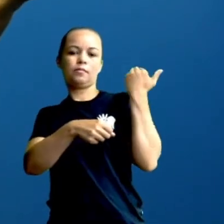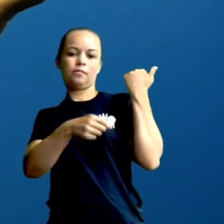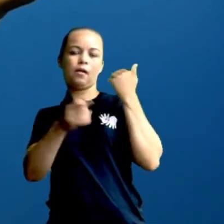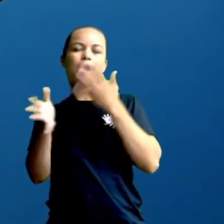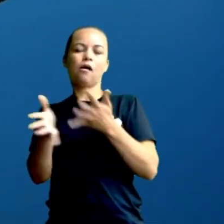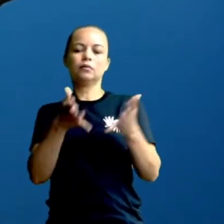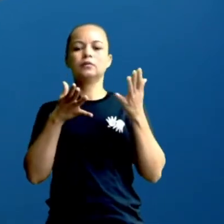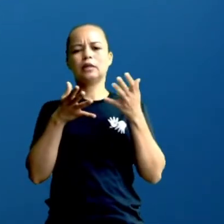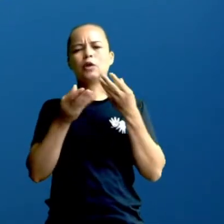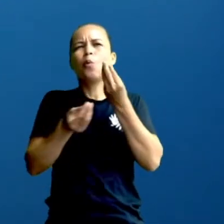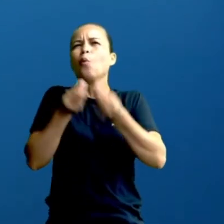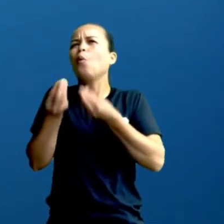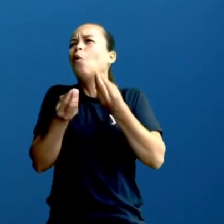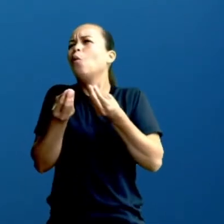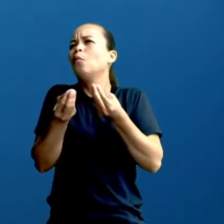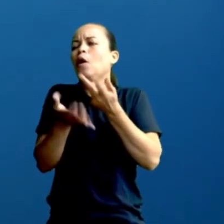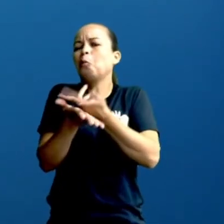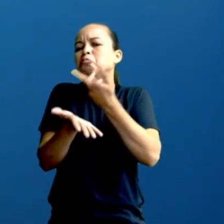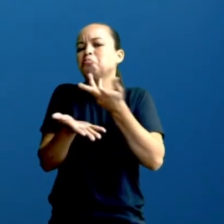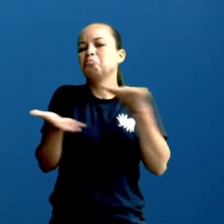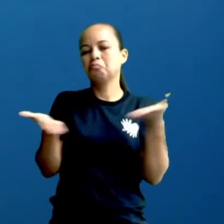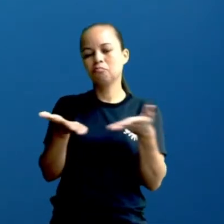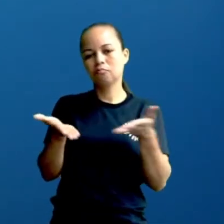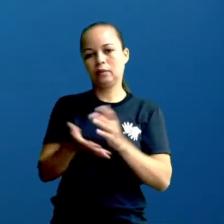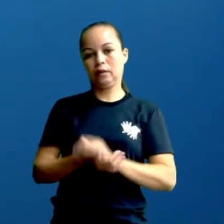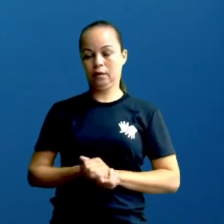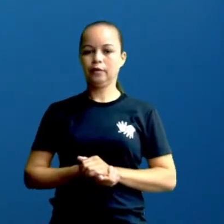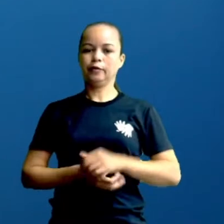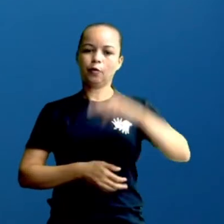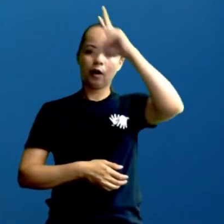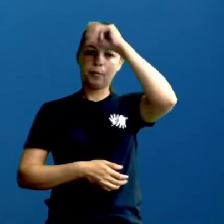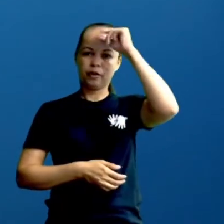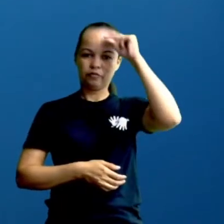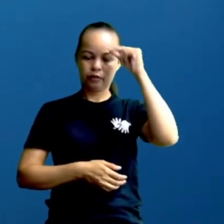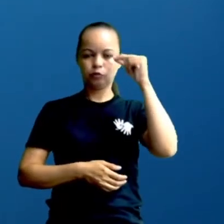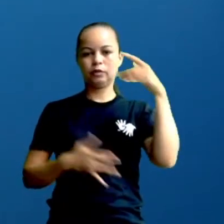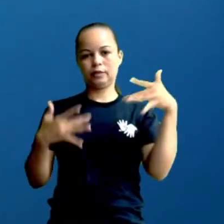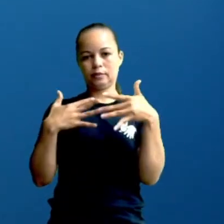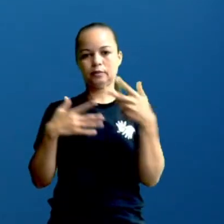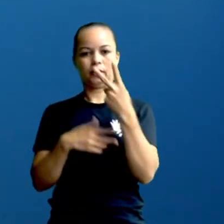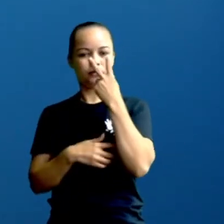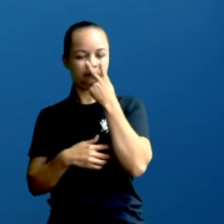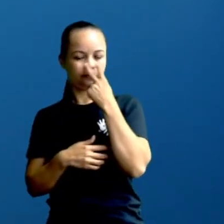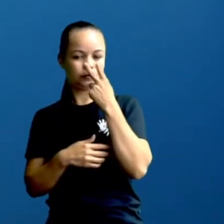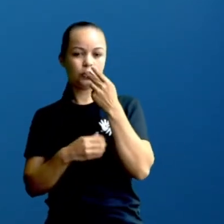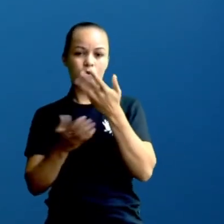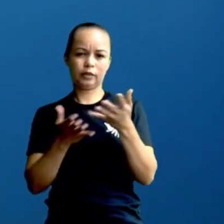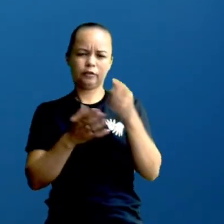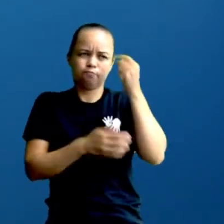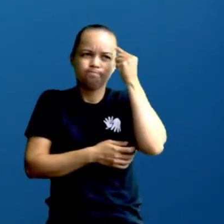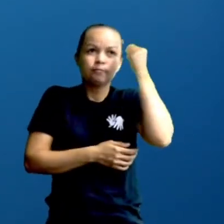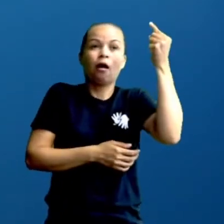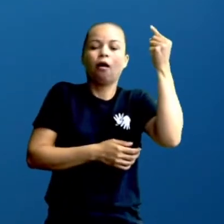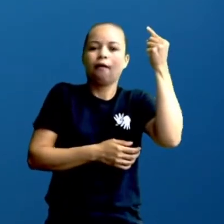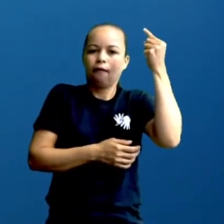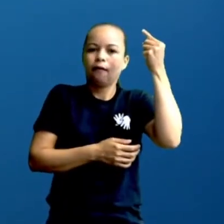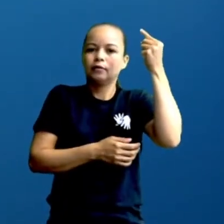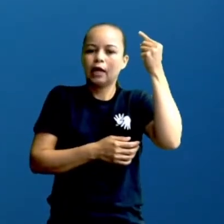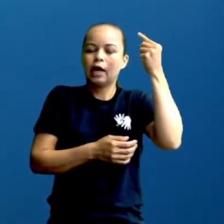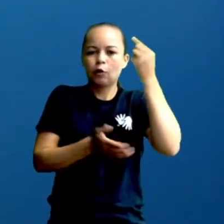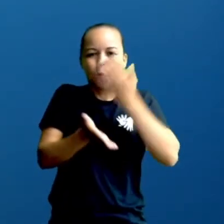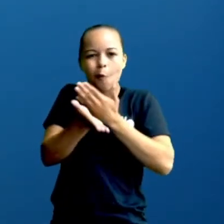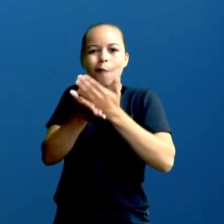como fazer agora? Então, a Prefeitura, né, da Vitória de Santo Antão, teve uma grande ideia, foi a